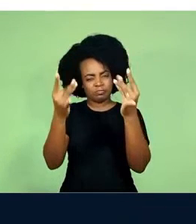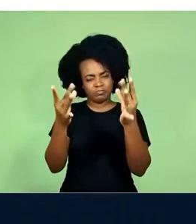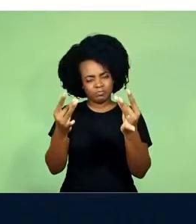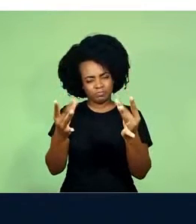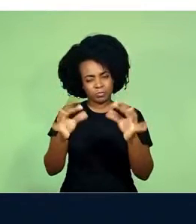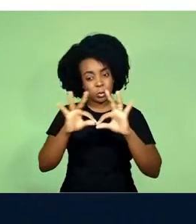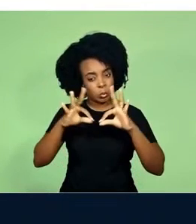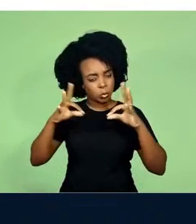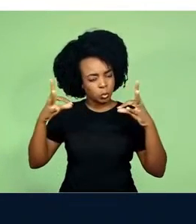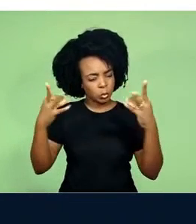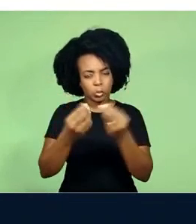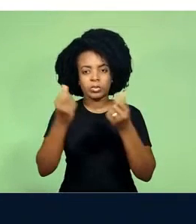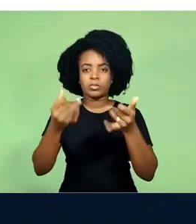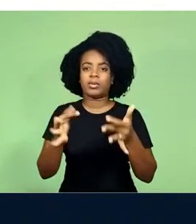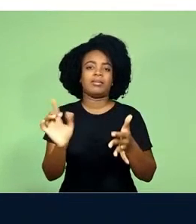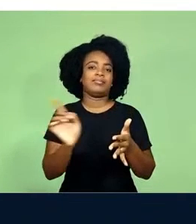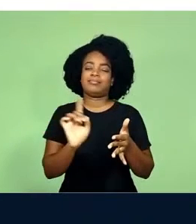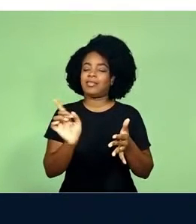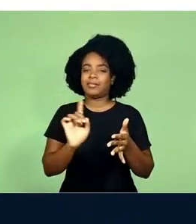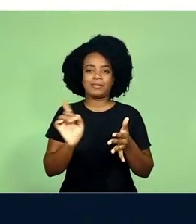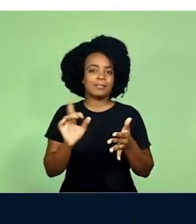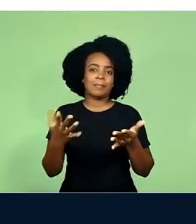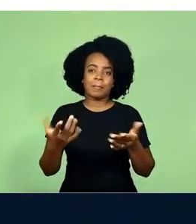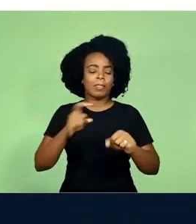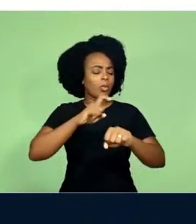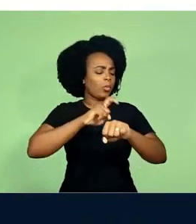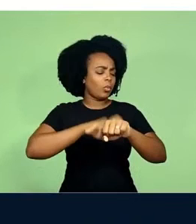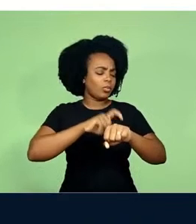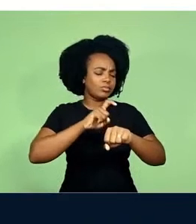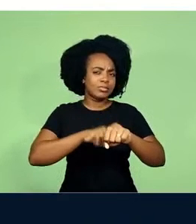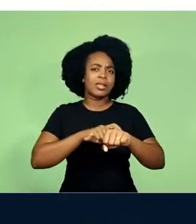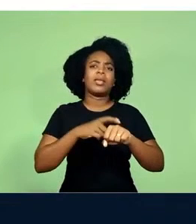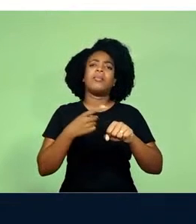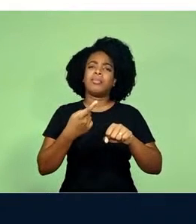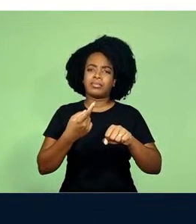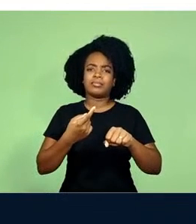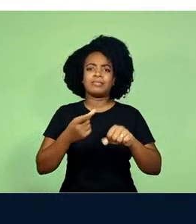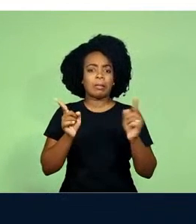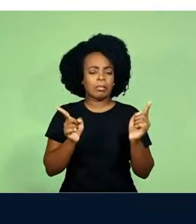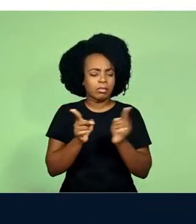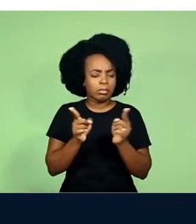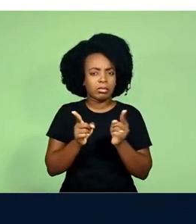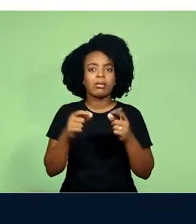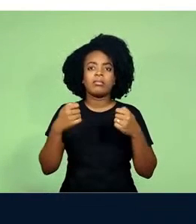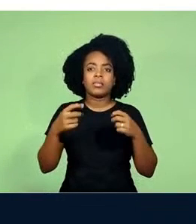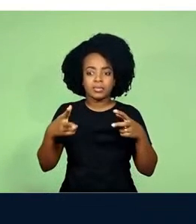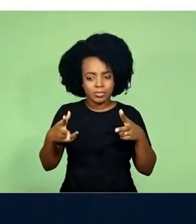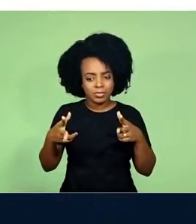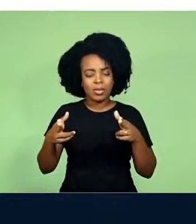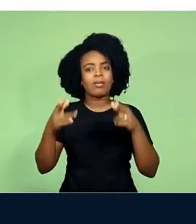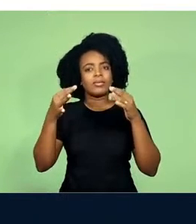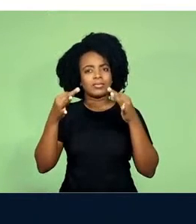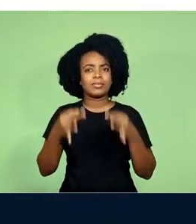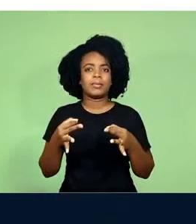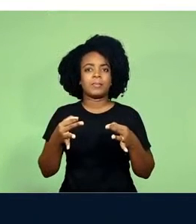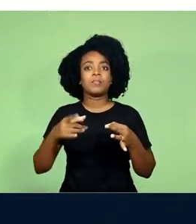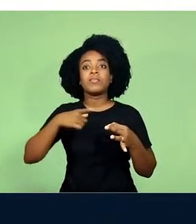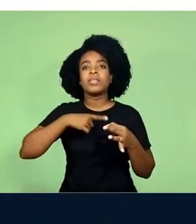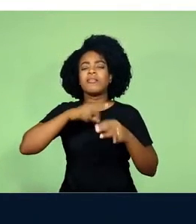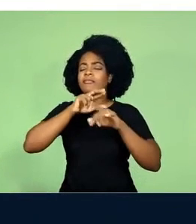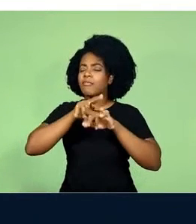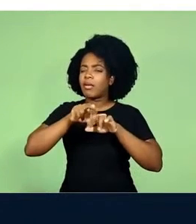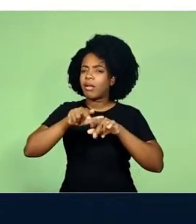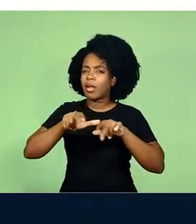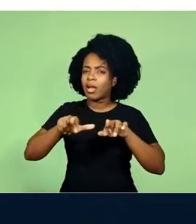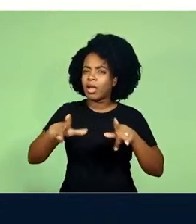sobre o tema, a ponto de não ter mais o que dizer. Nós temos aqui um tempo limitado, um recorte muito preciso. Existe um grande número